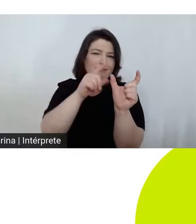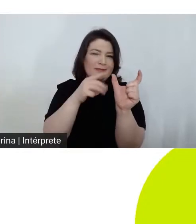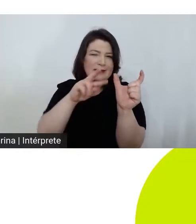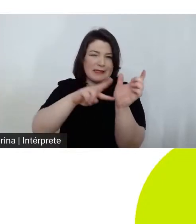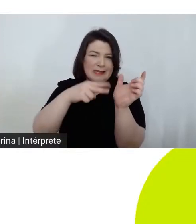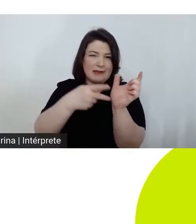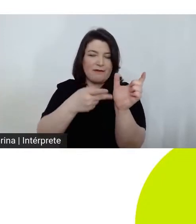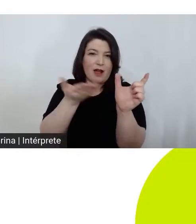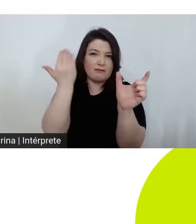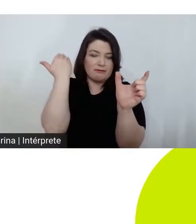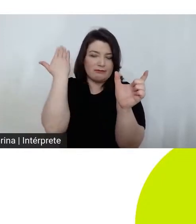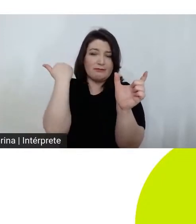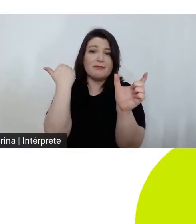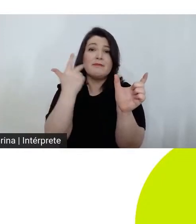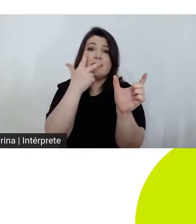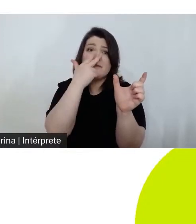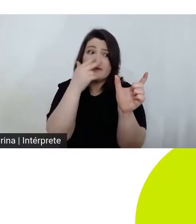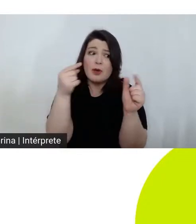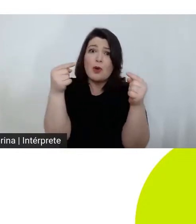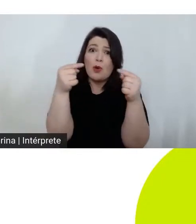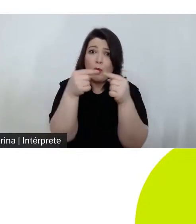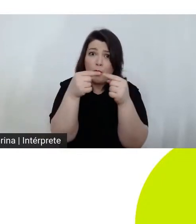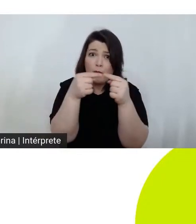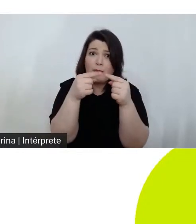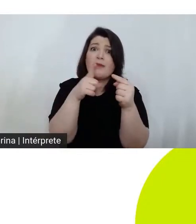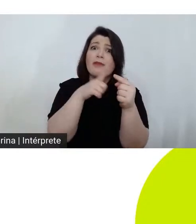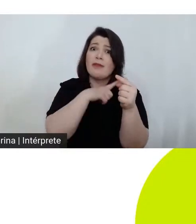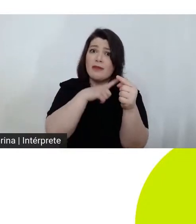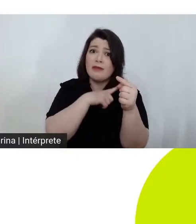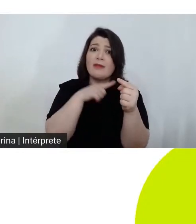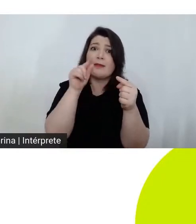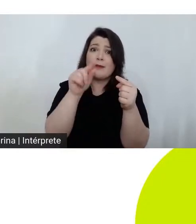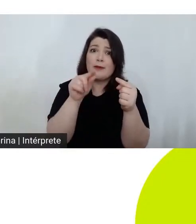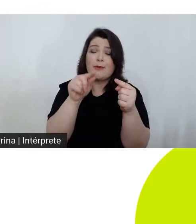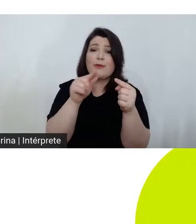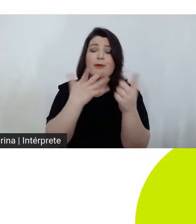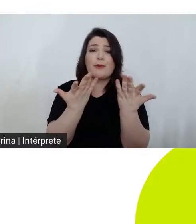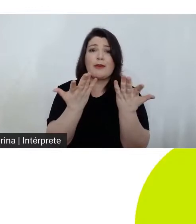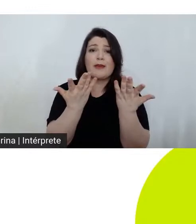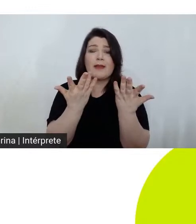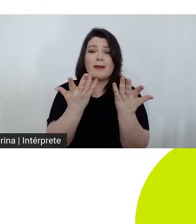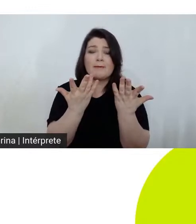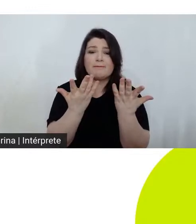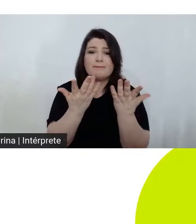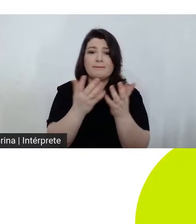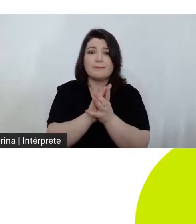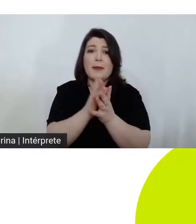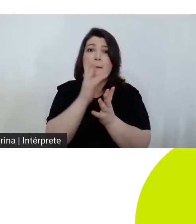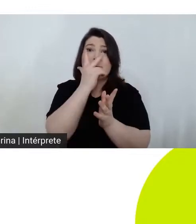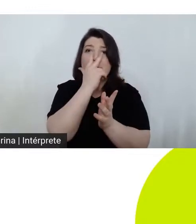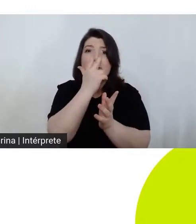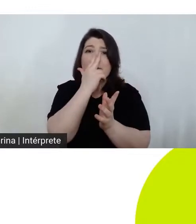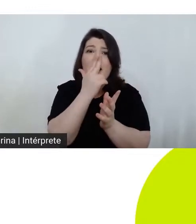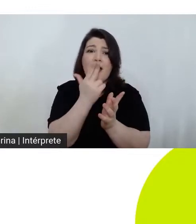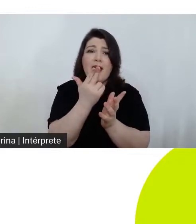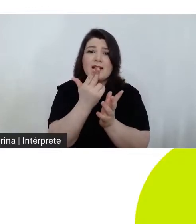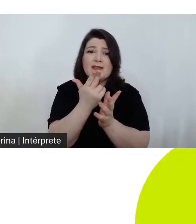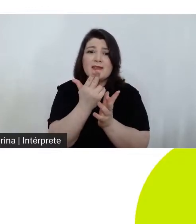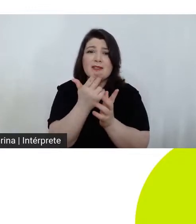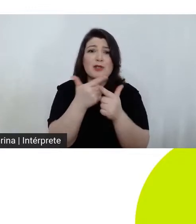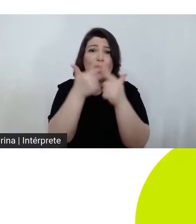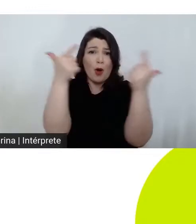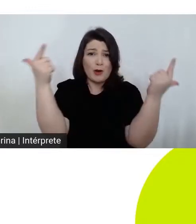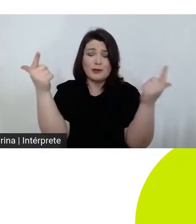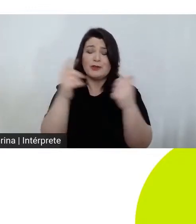se usa a palavra happiness a palavra happiness tem na sua raiz o prefixo hap que significa